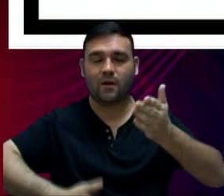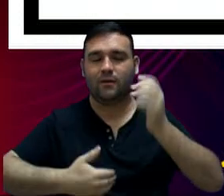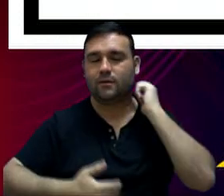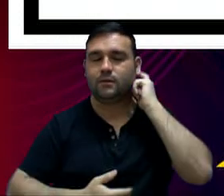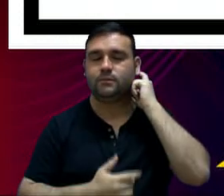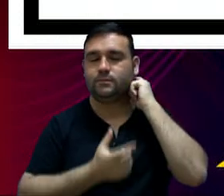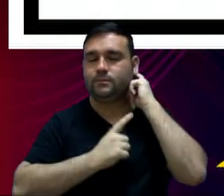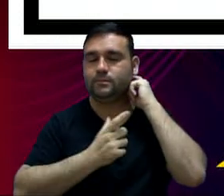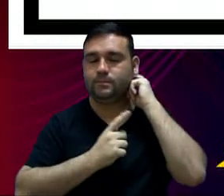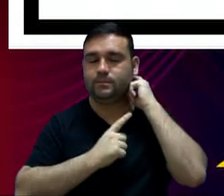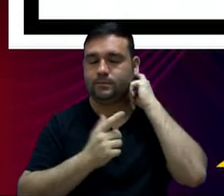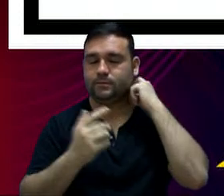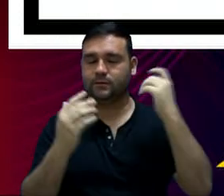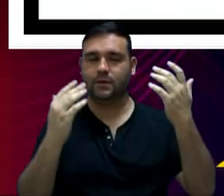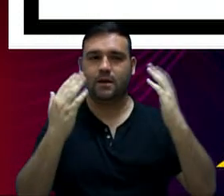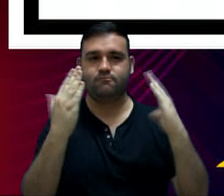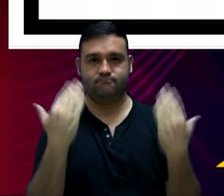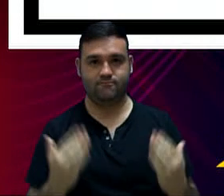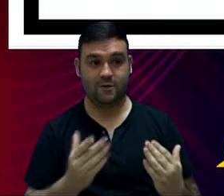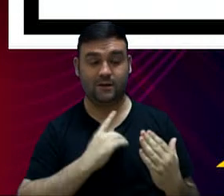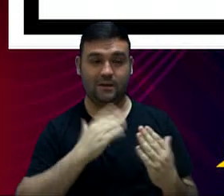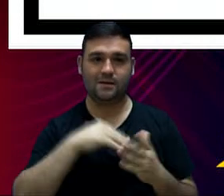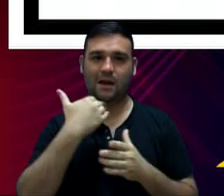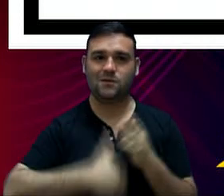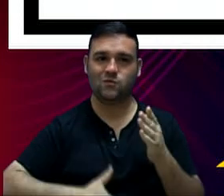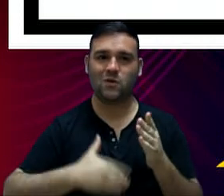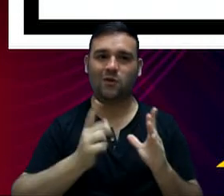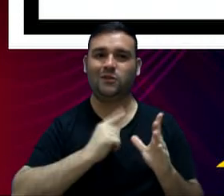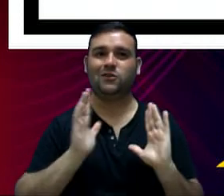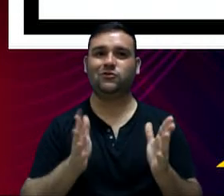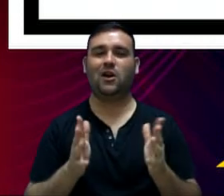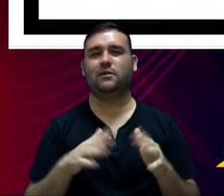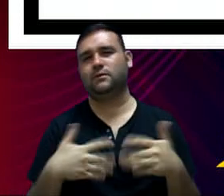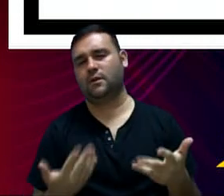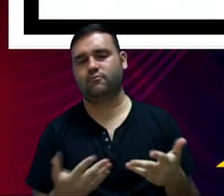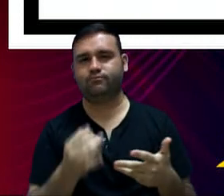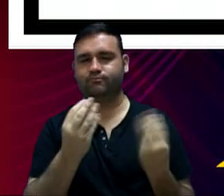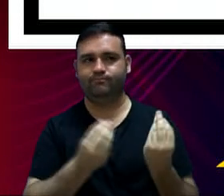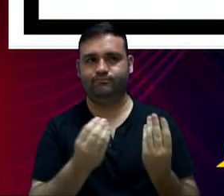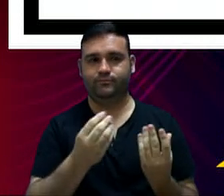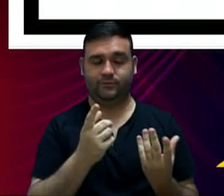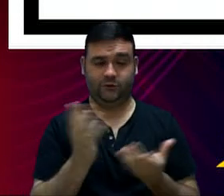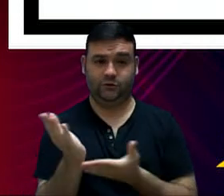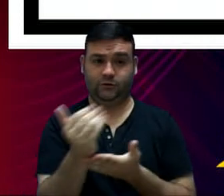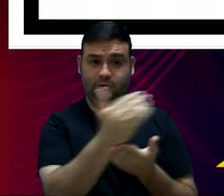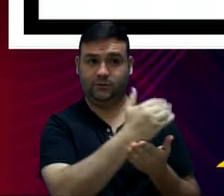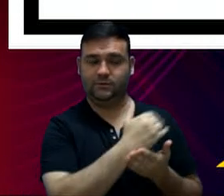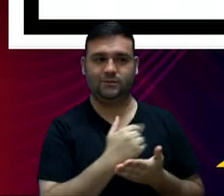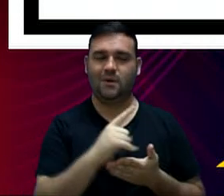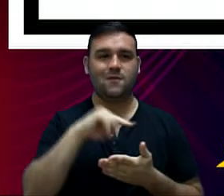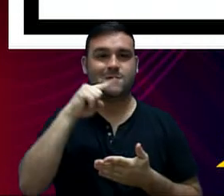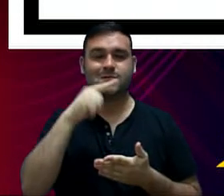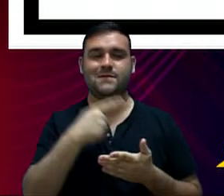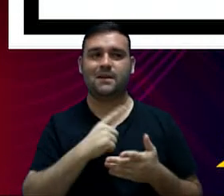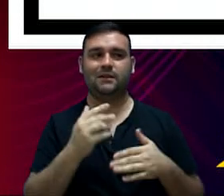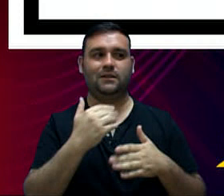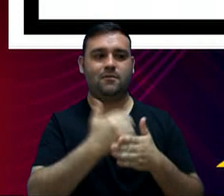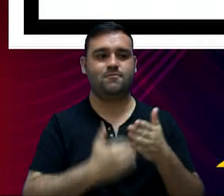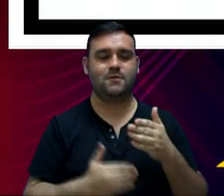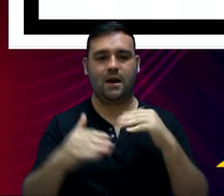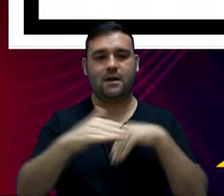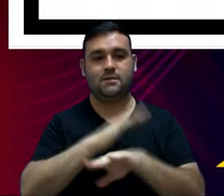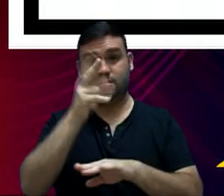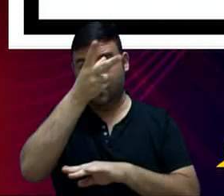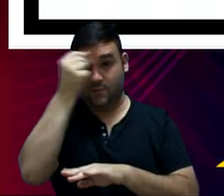quadro, no balancete, por exemplo, nós temos a dedução do que já ficou retido. Ou seja, a receita não chegou a entrar nos cofres